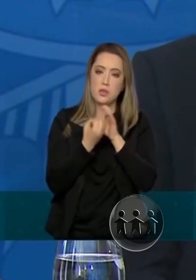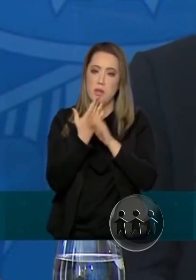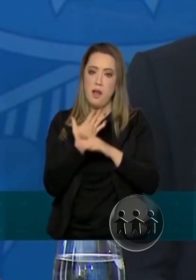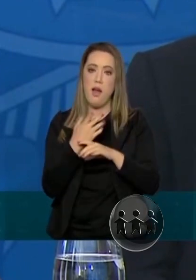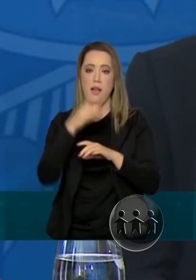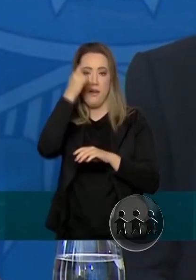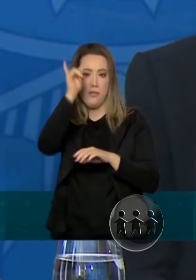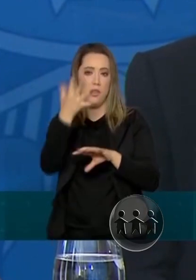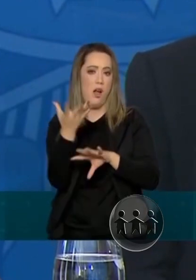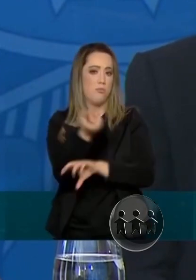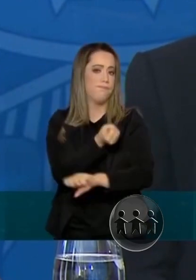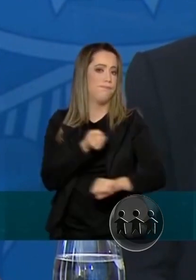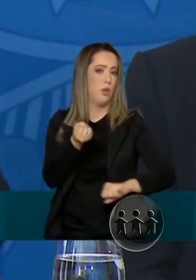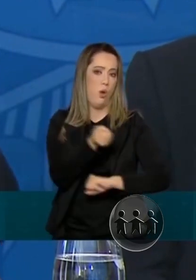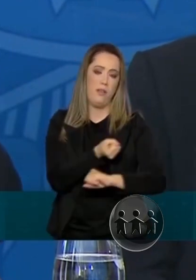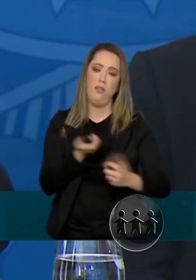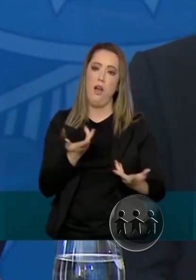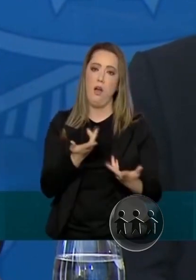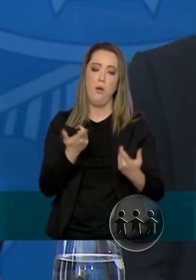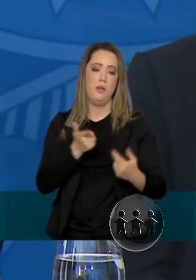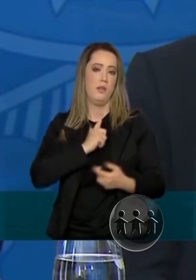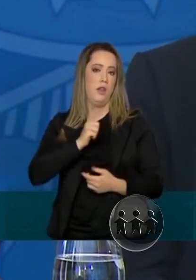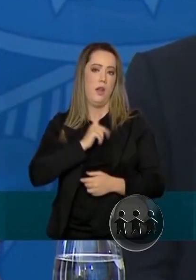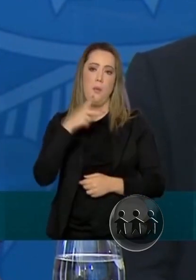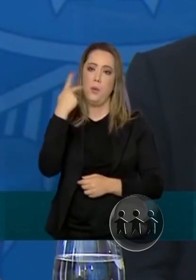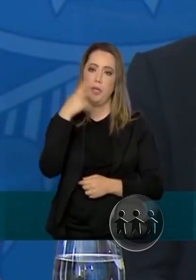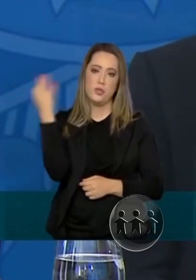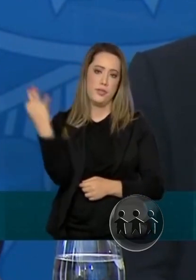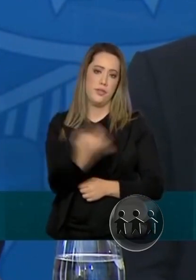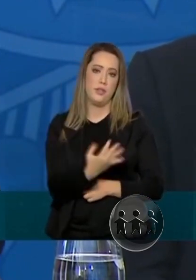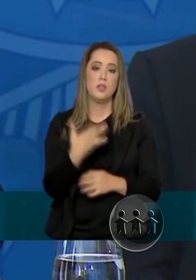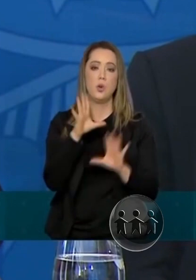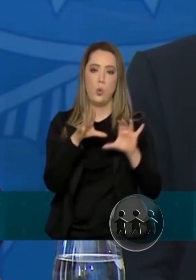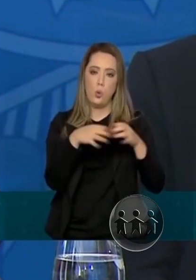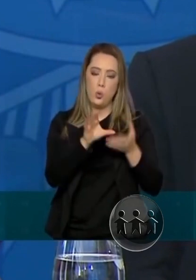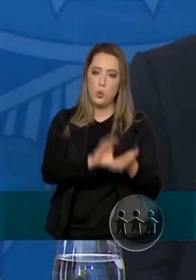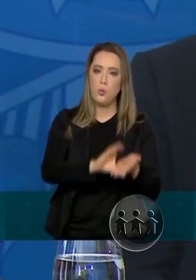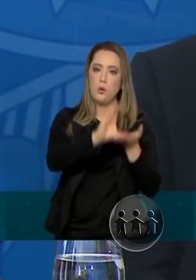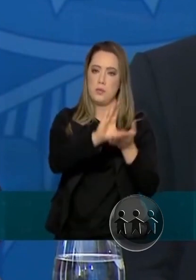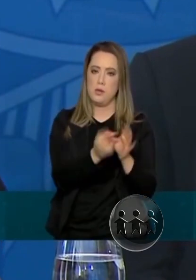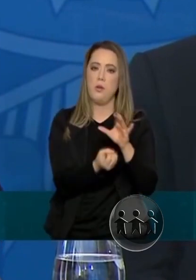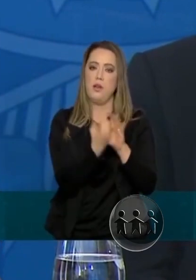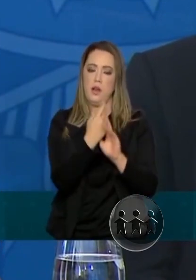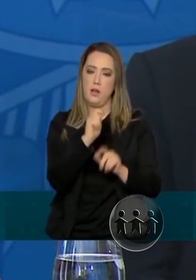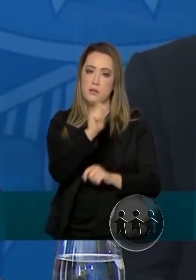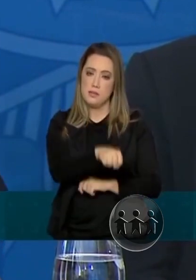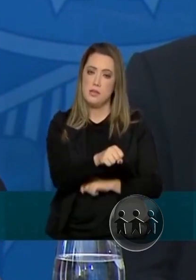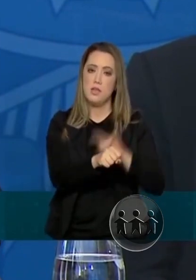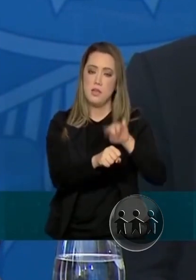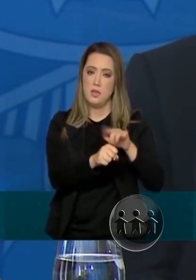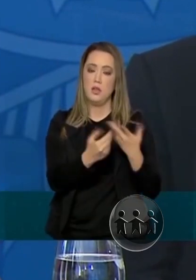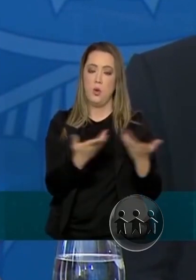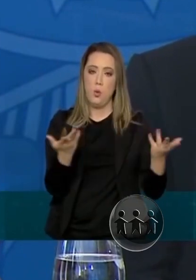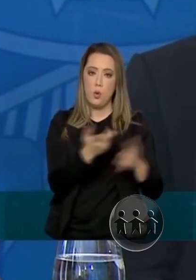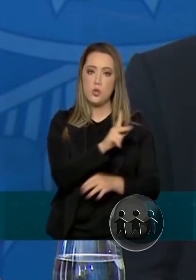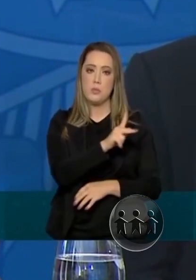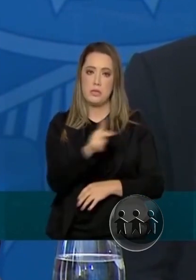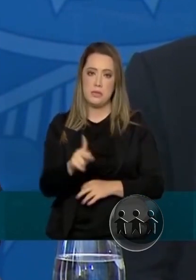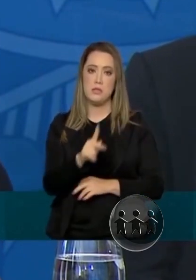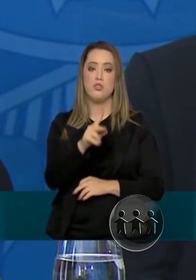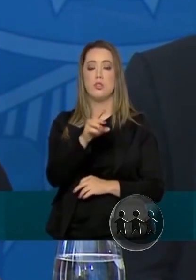e tenhamos políticas eficientes. Então, essa comissão vai ser instalada, ela é presidida pelo senador Rodrigo Pacheco,